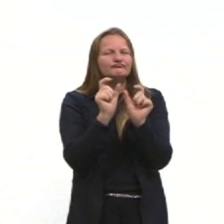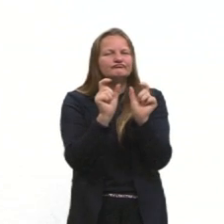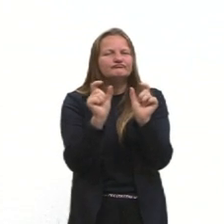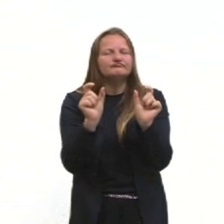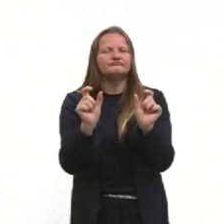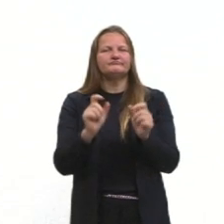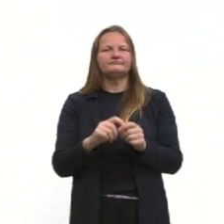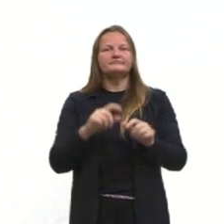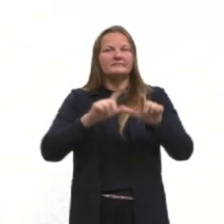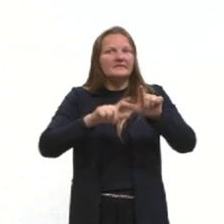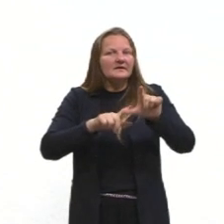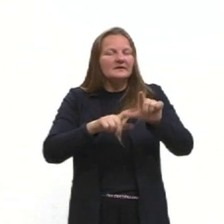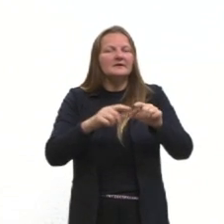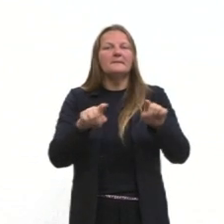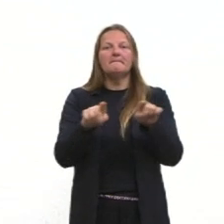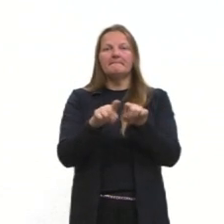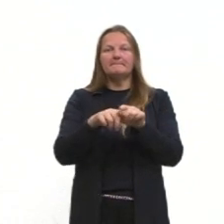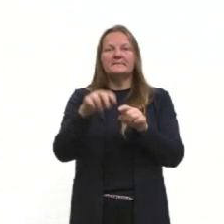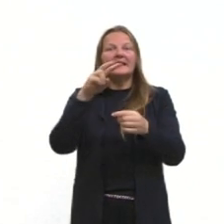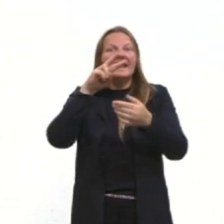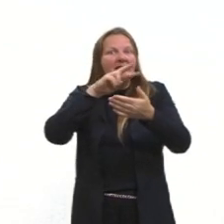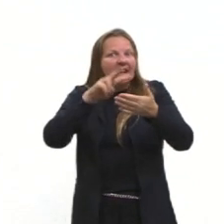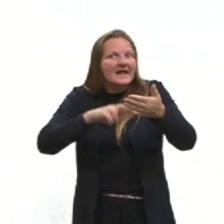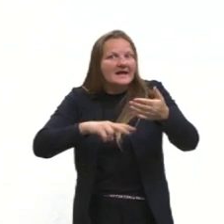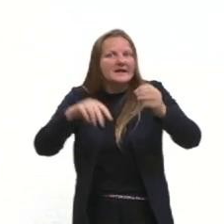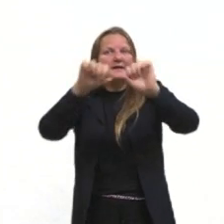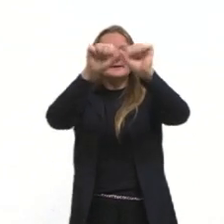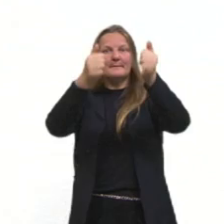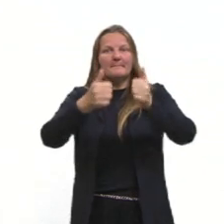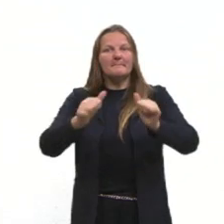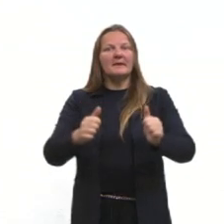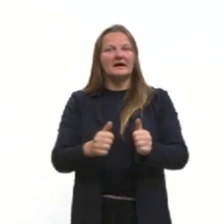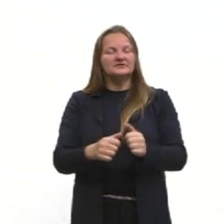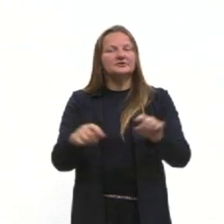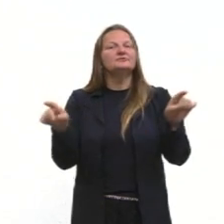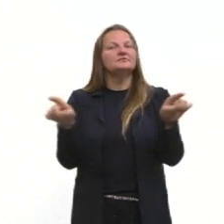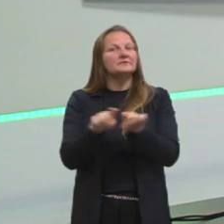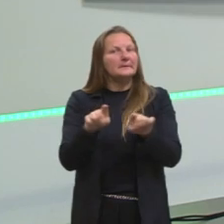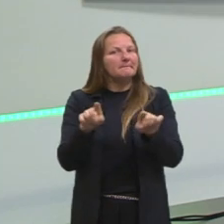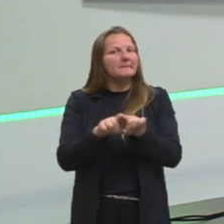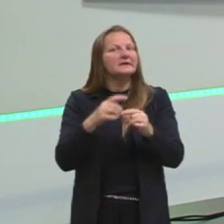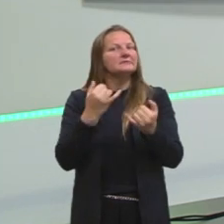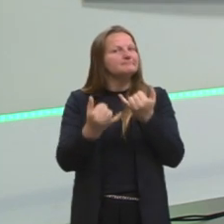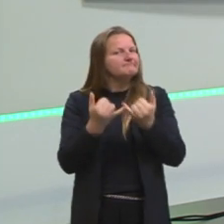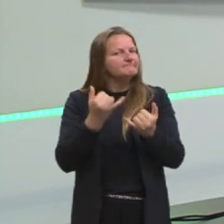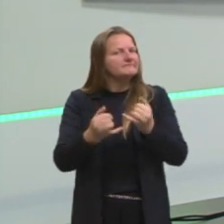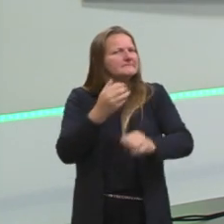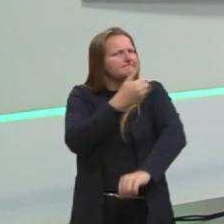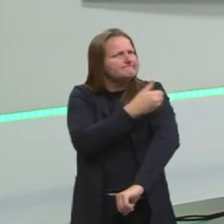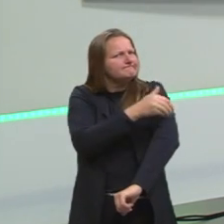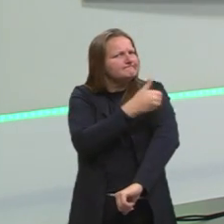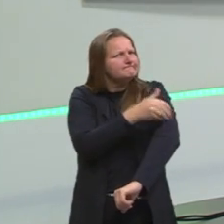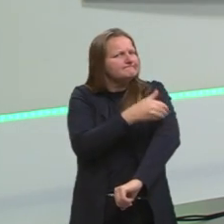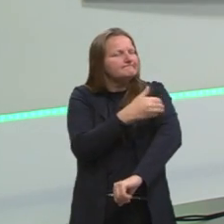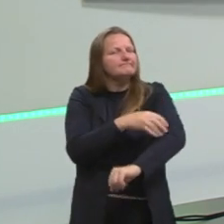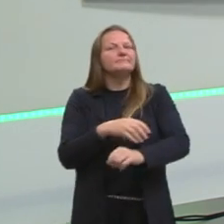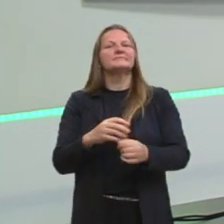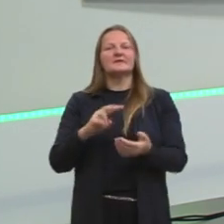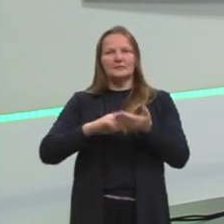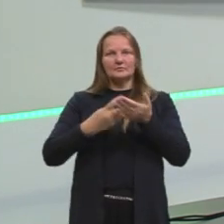letras, ler uma imagem também é um exercício de leitura de